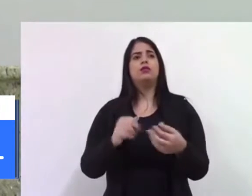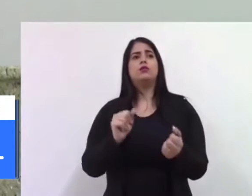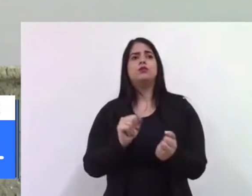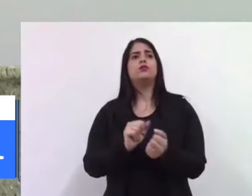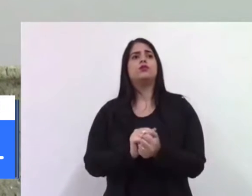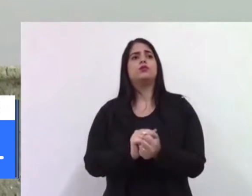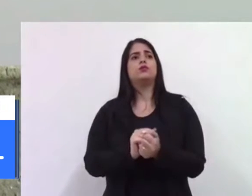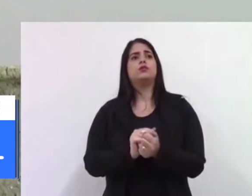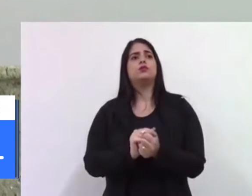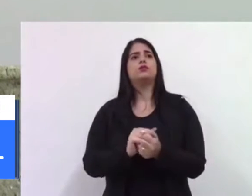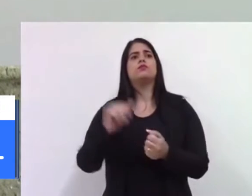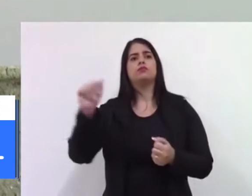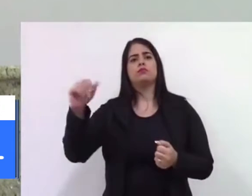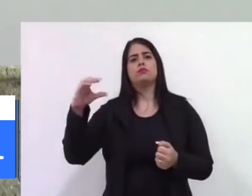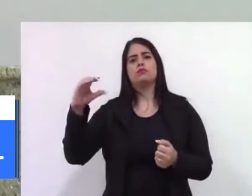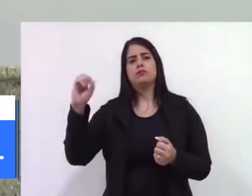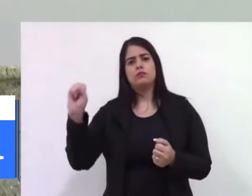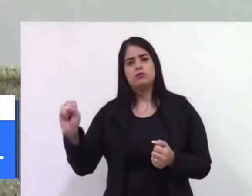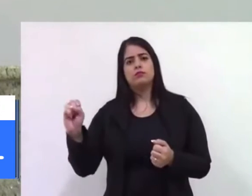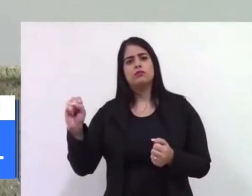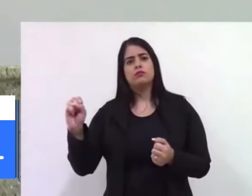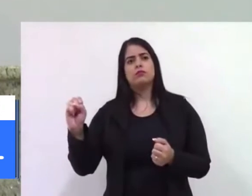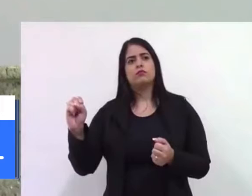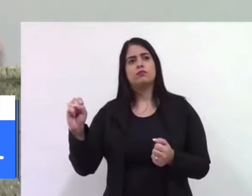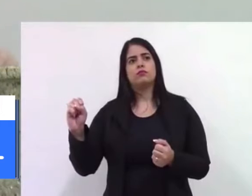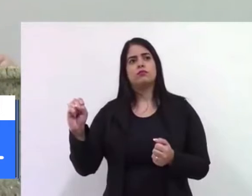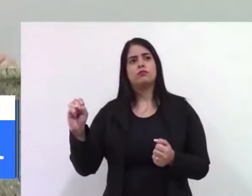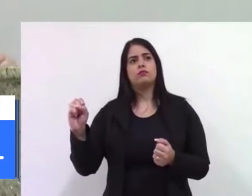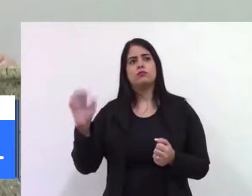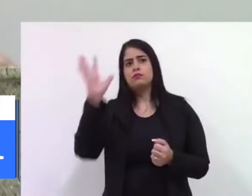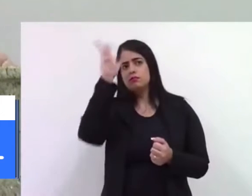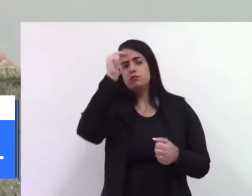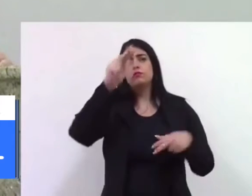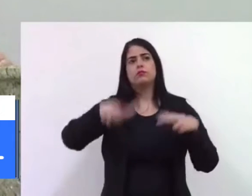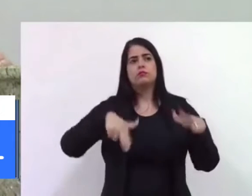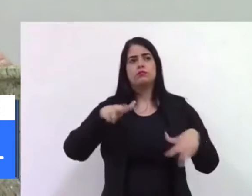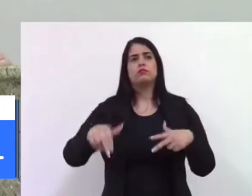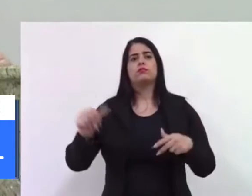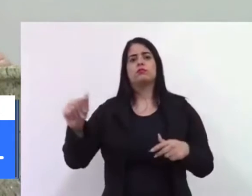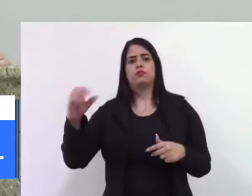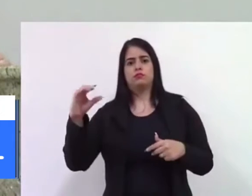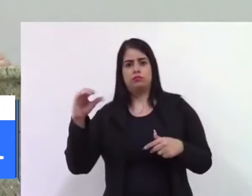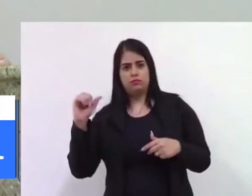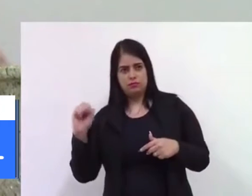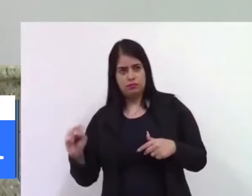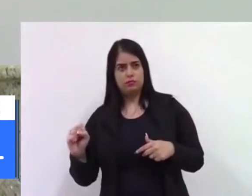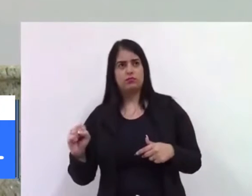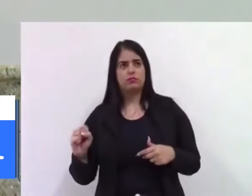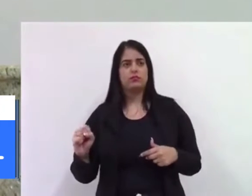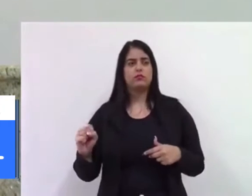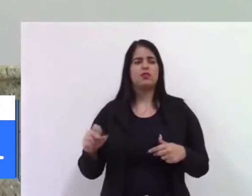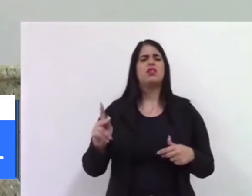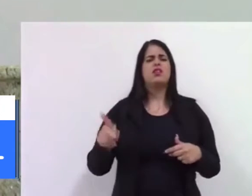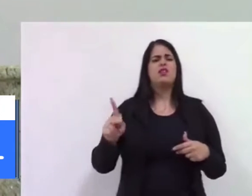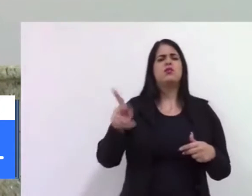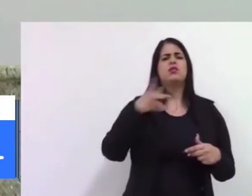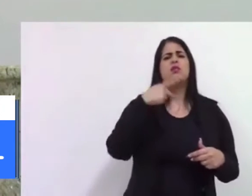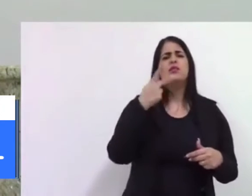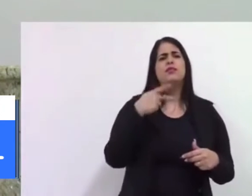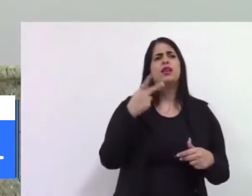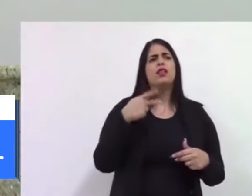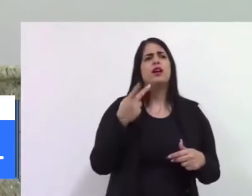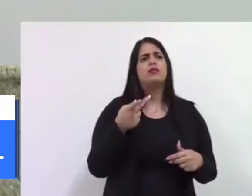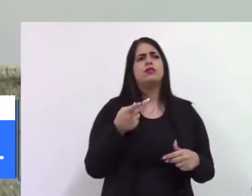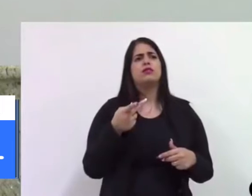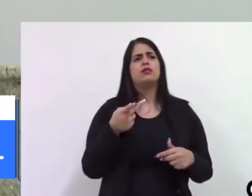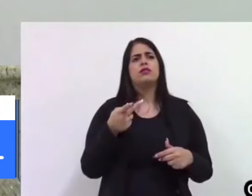maior aos ACS do nosso município, o qual que são os agentes de saúde que trabalham tanto. E eu sempre dizia aqui, e volto a dizer,